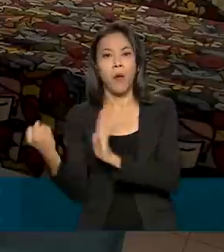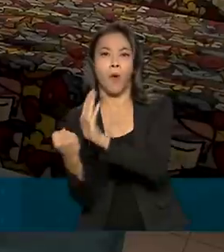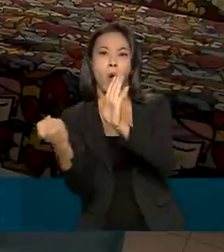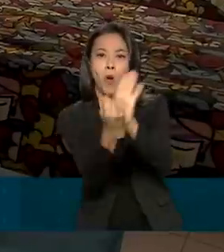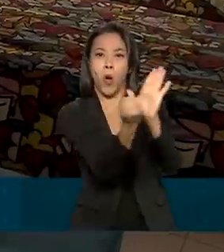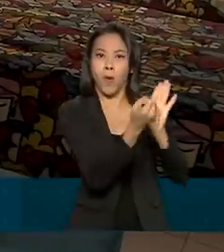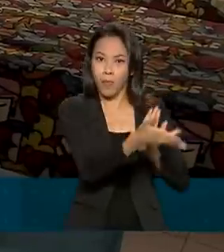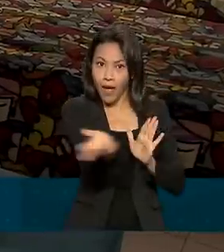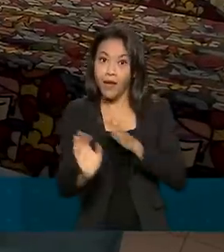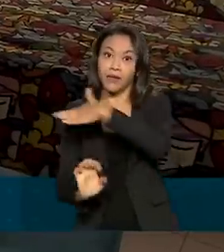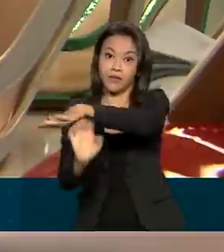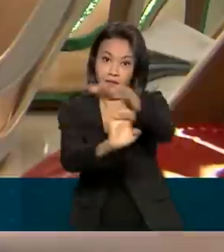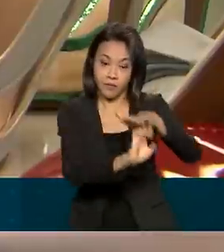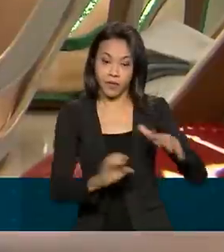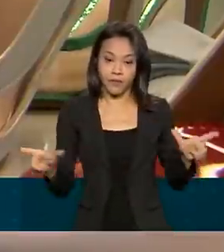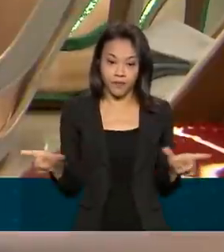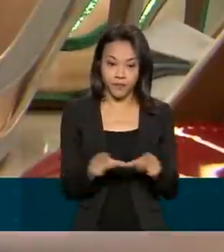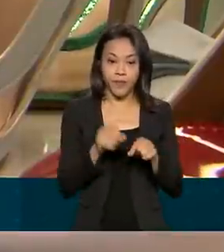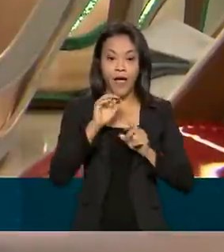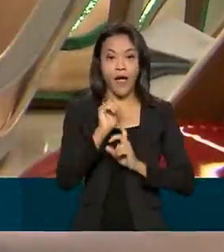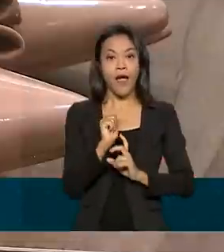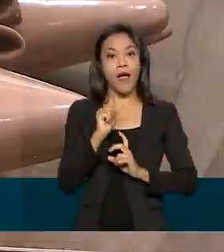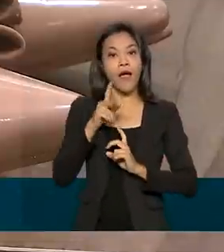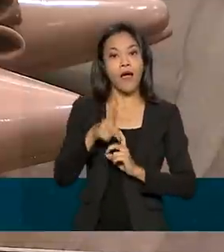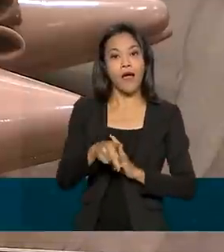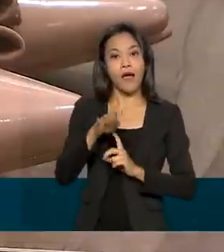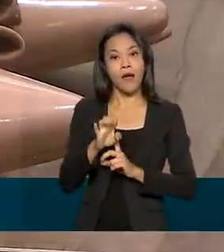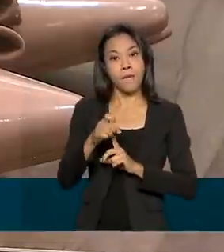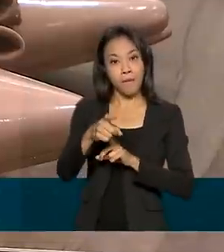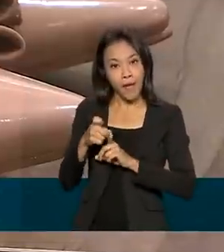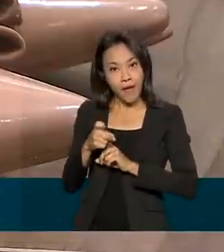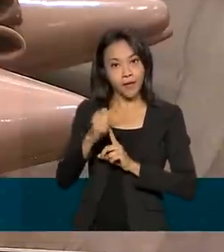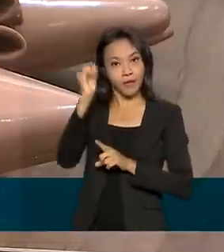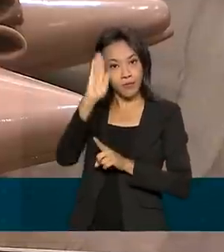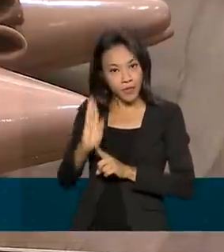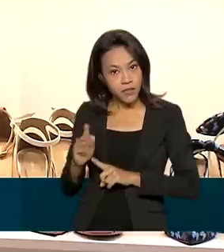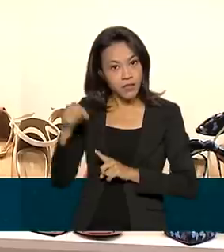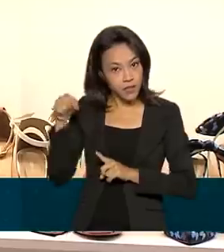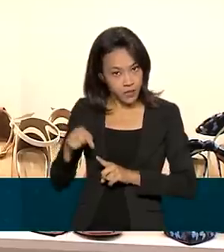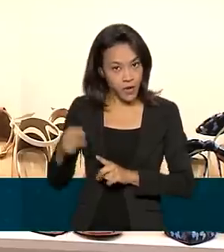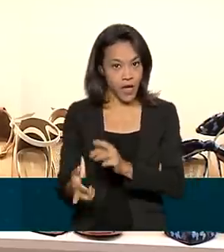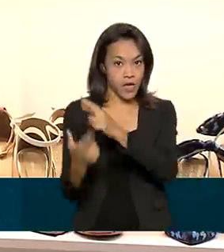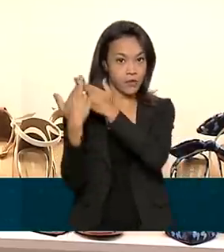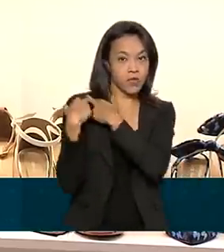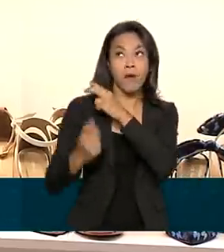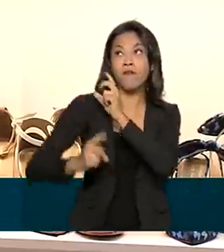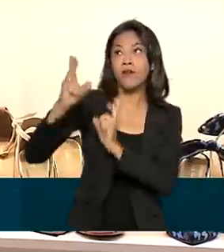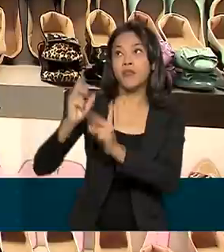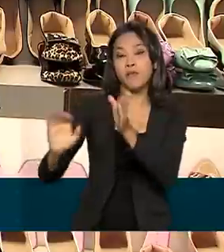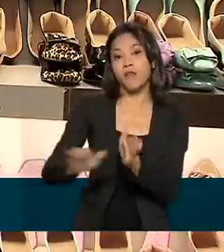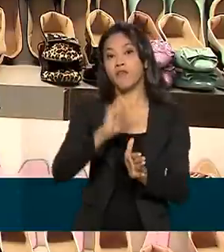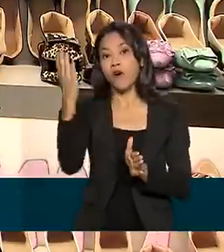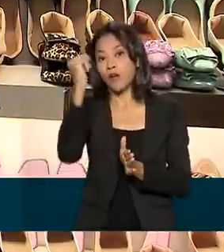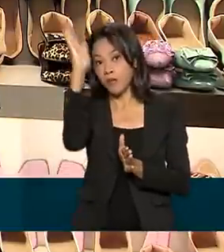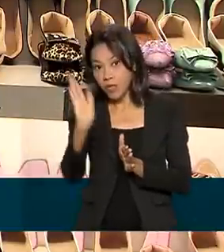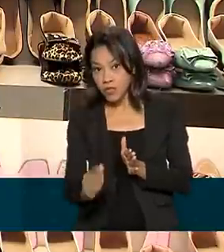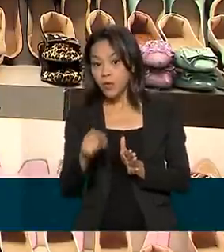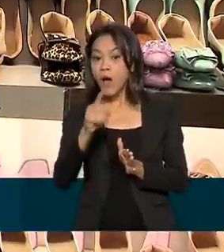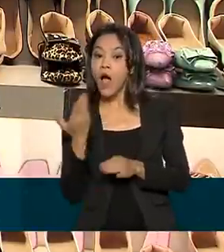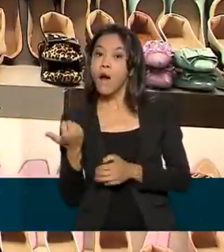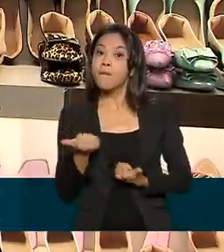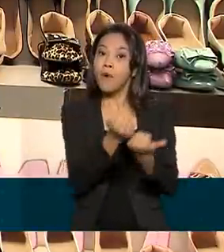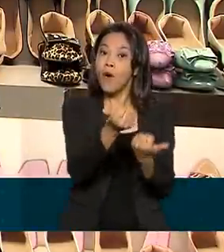jornada. A Apex Brasil, agência brasileira de promoção de exportações, ajuda as fábricas a exportar os